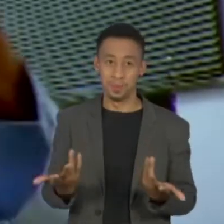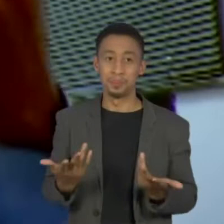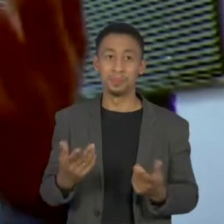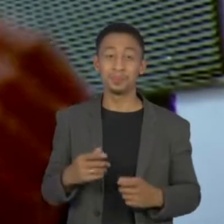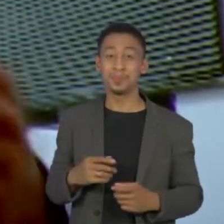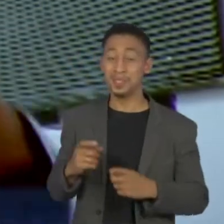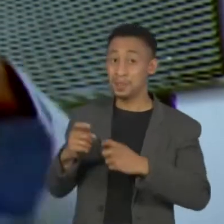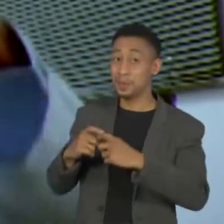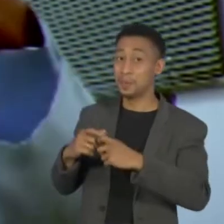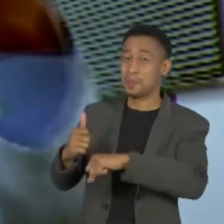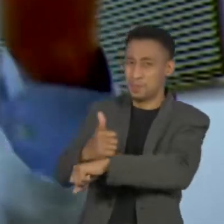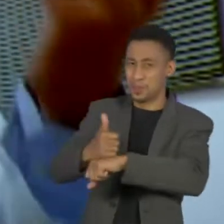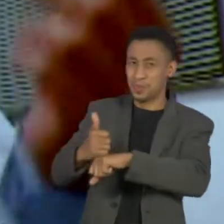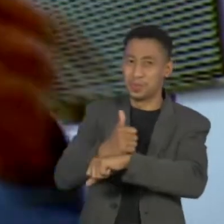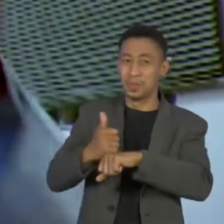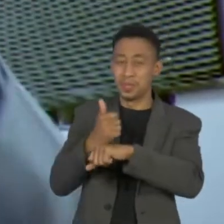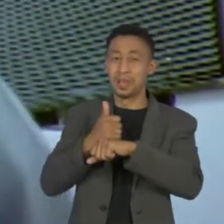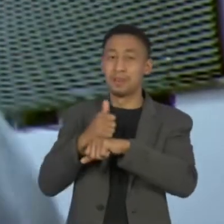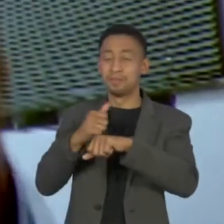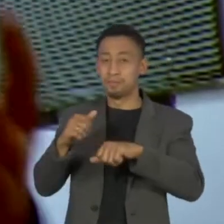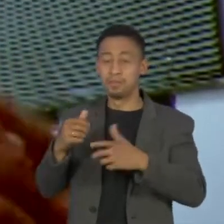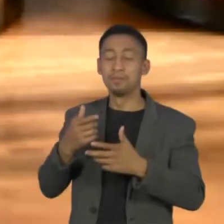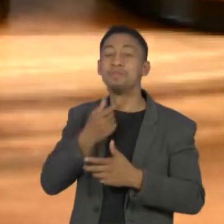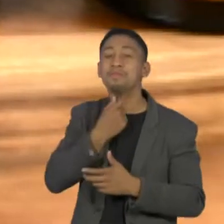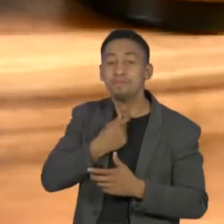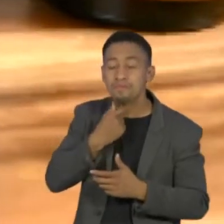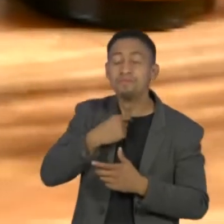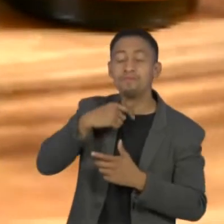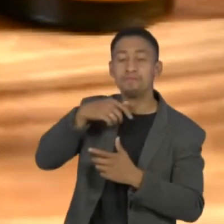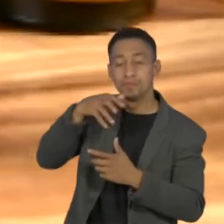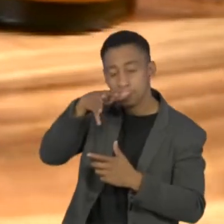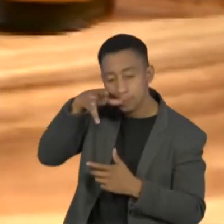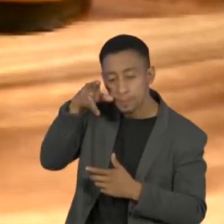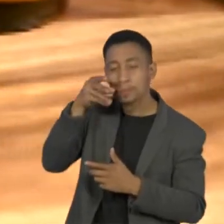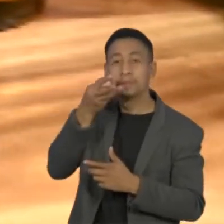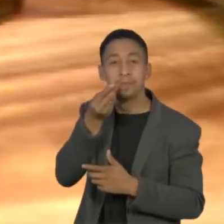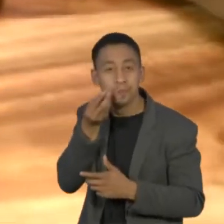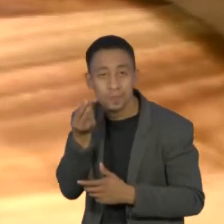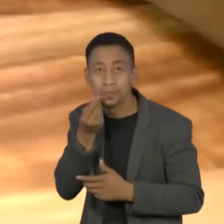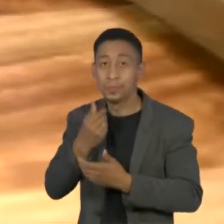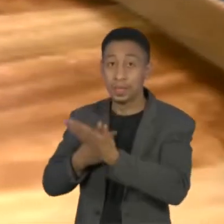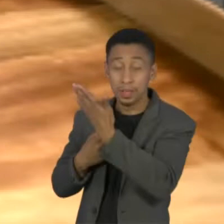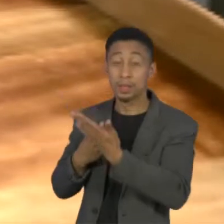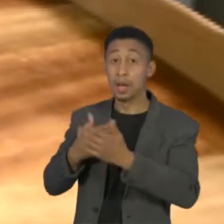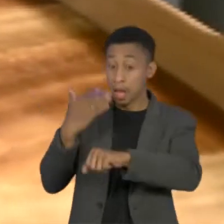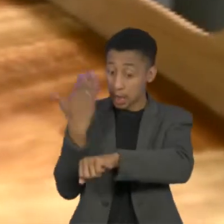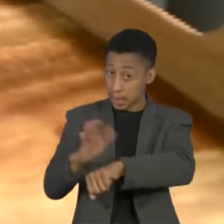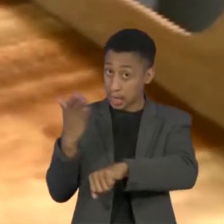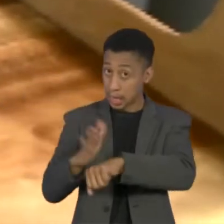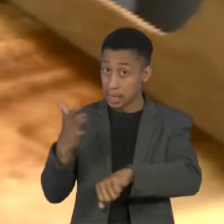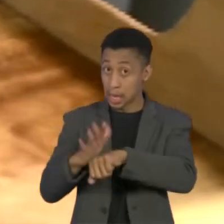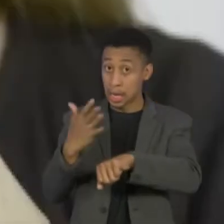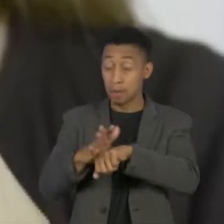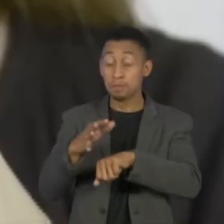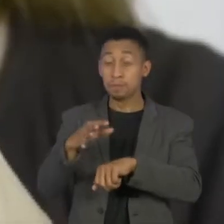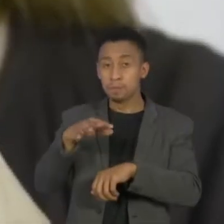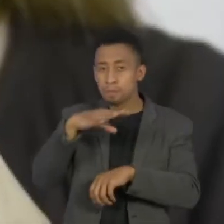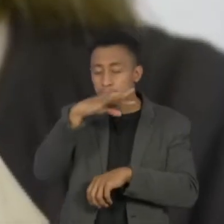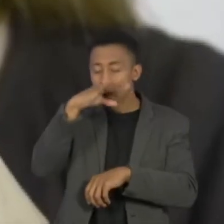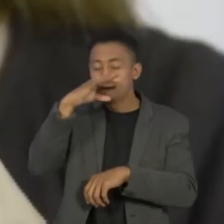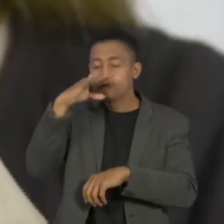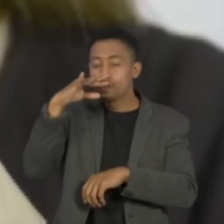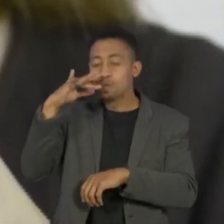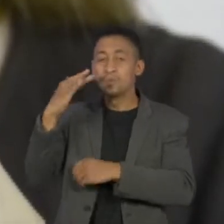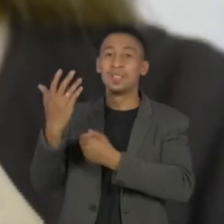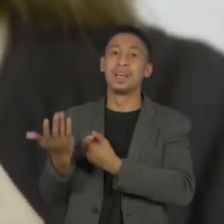otorrino-laringologista do Hospital Beneficência Portuguesa, em São Paulo, afirma que treinar o olfato também ajuda na volta